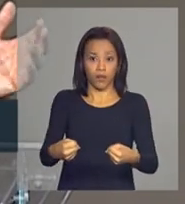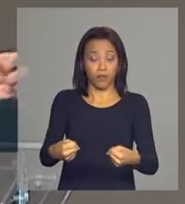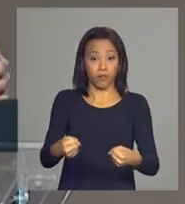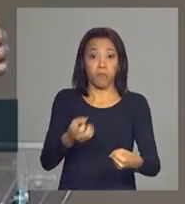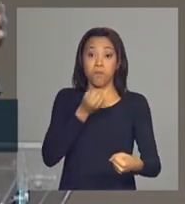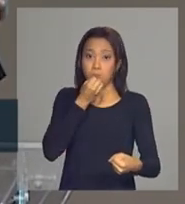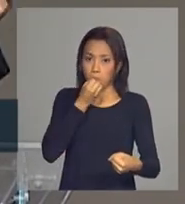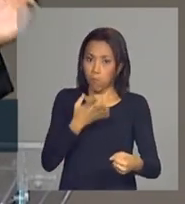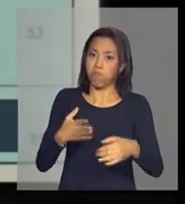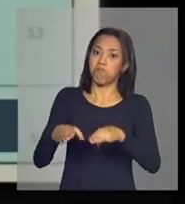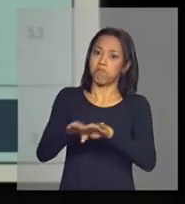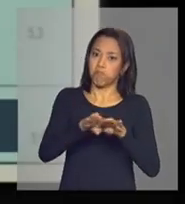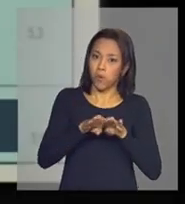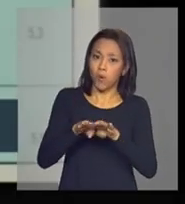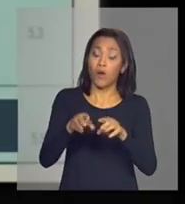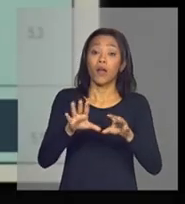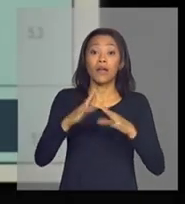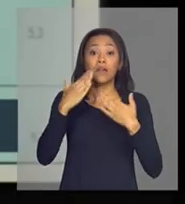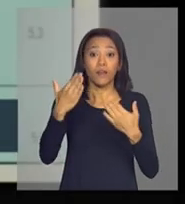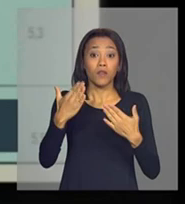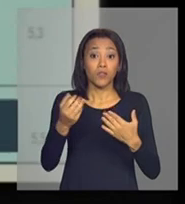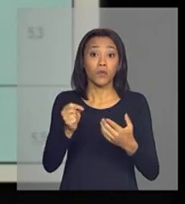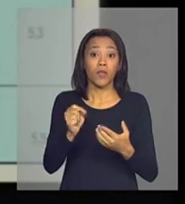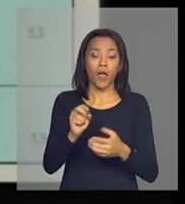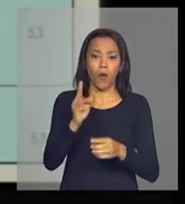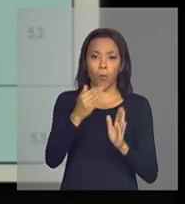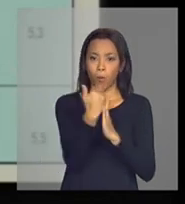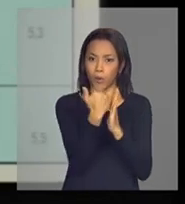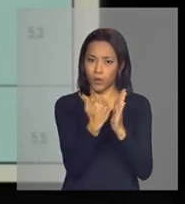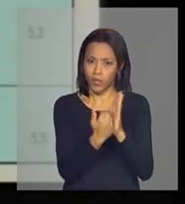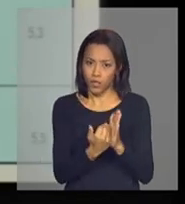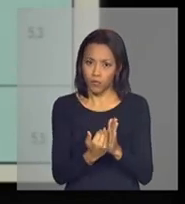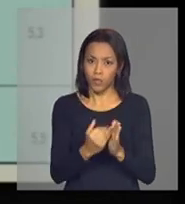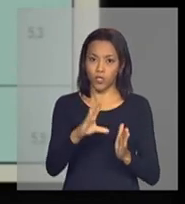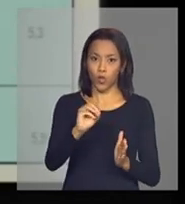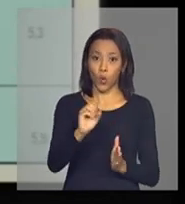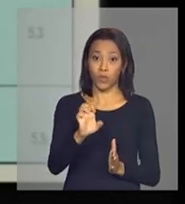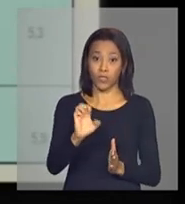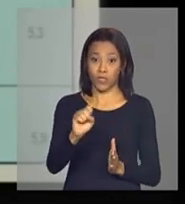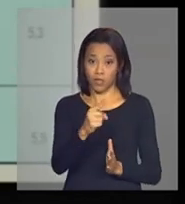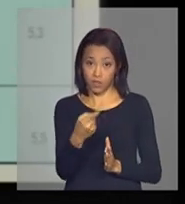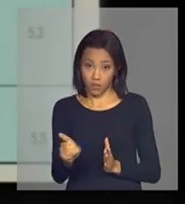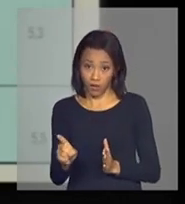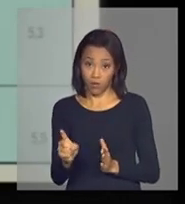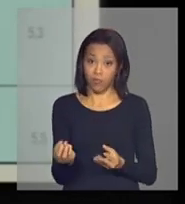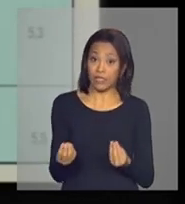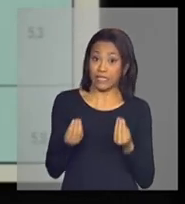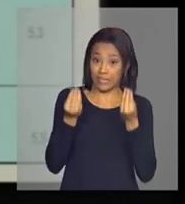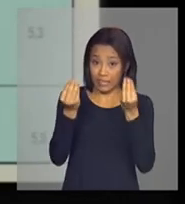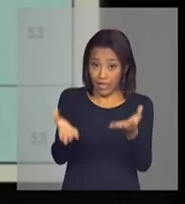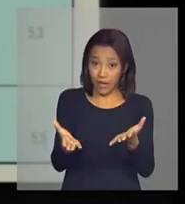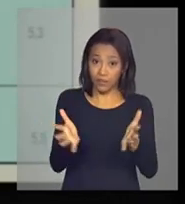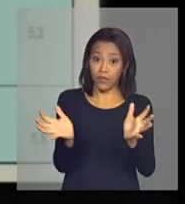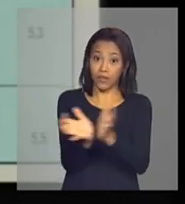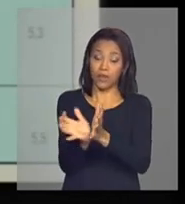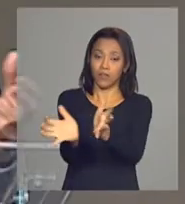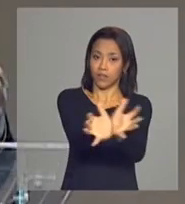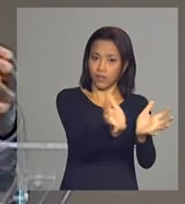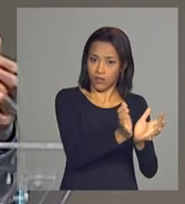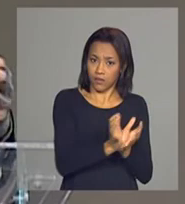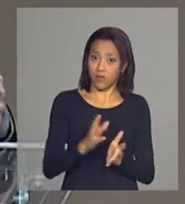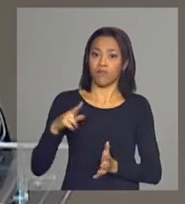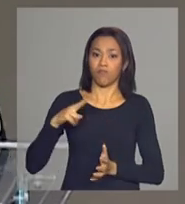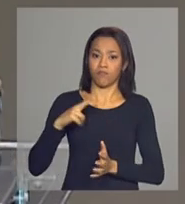medida ao programa de concessão ao setor privado de várias